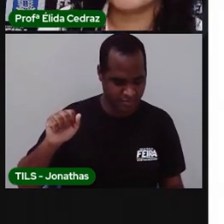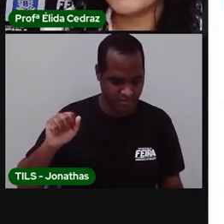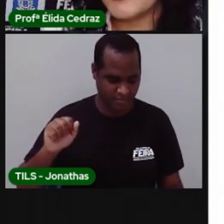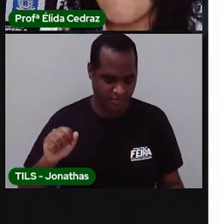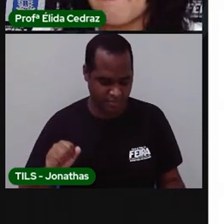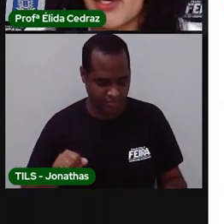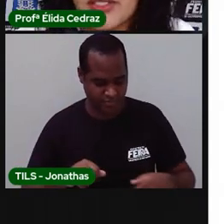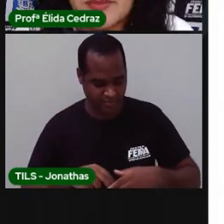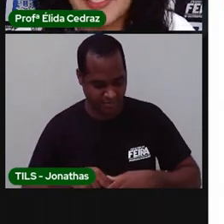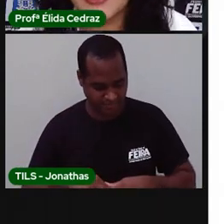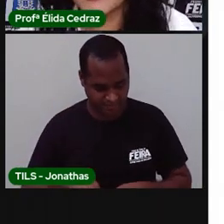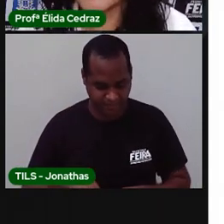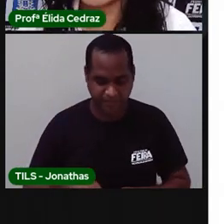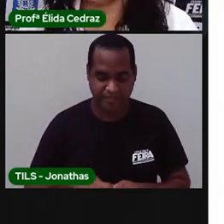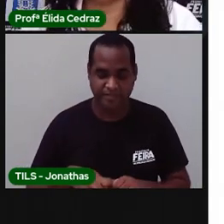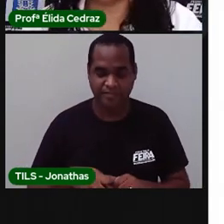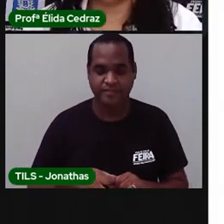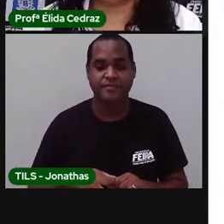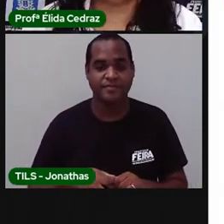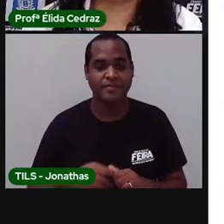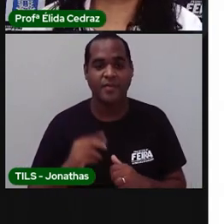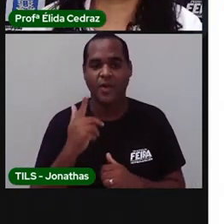E a próxima será?